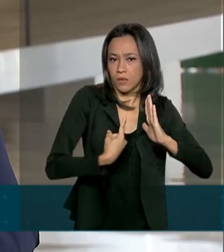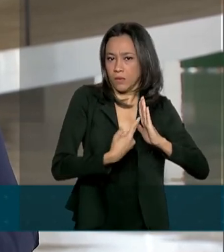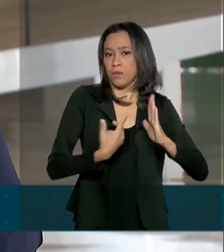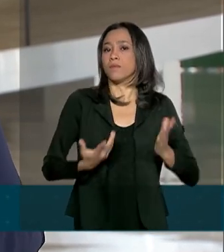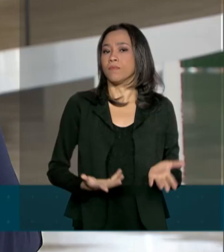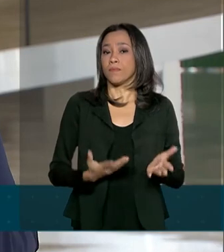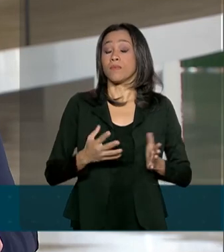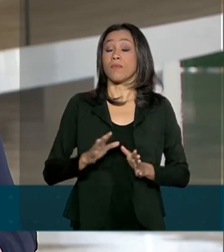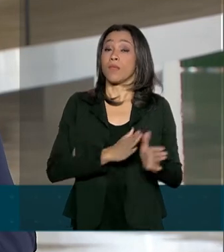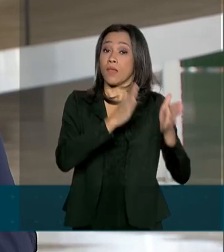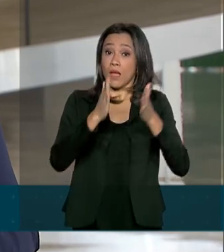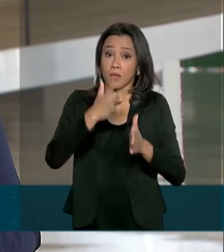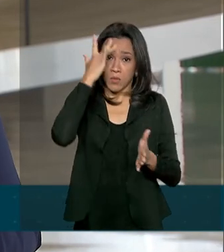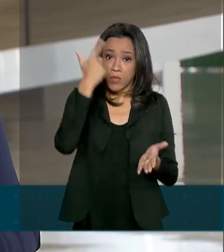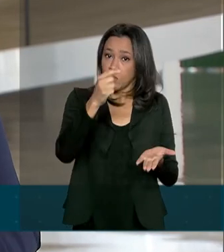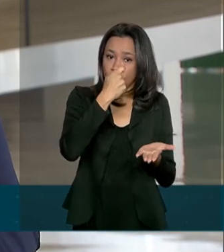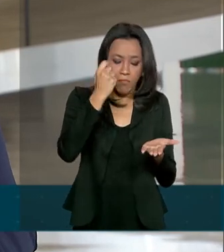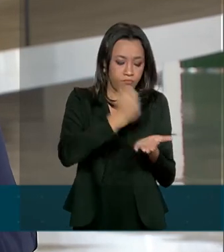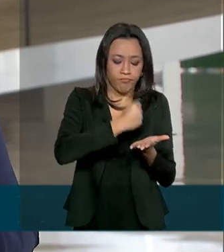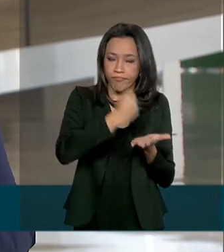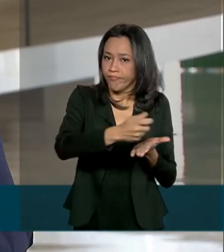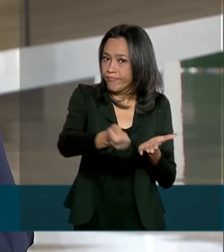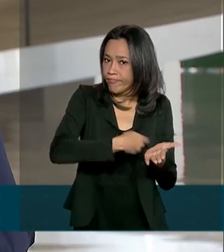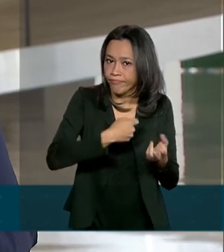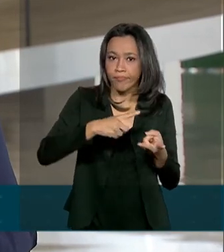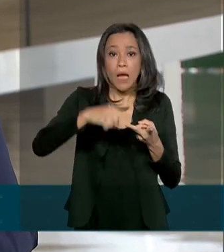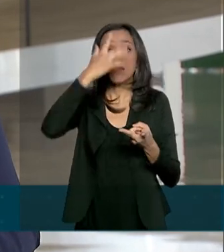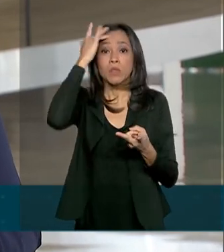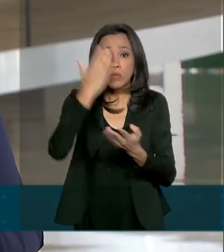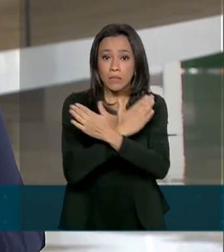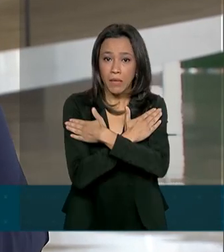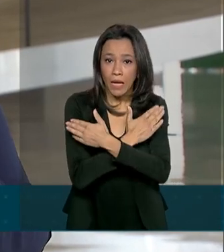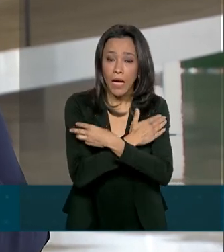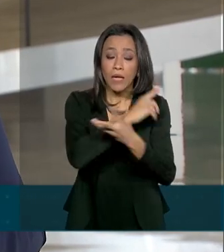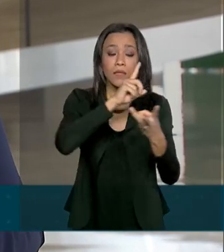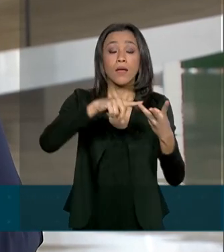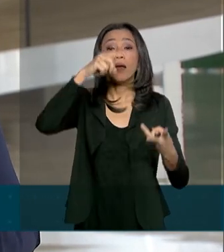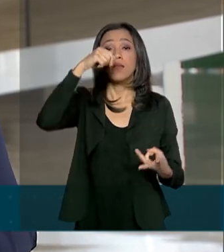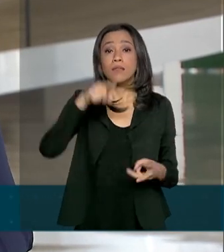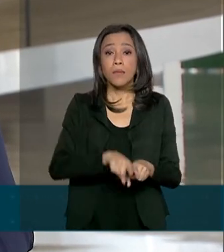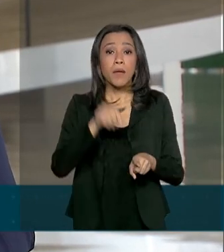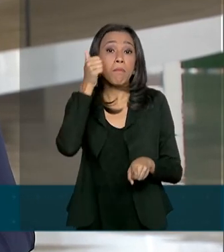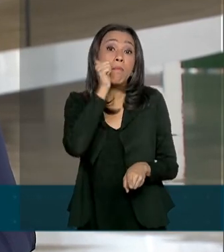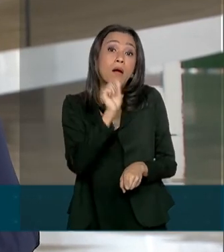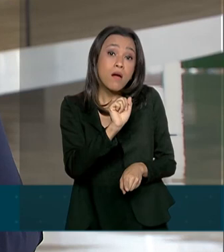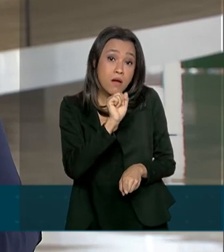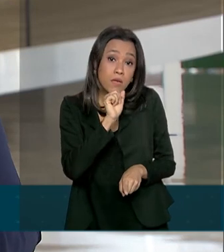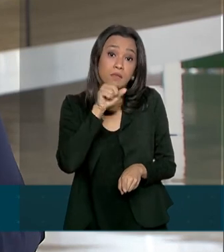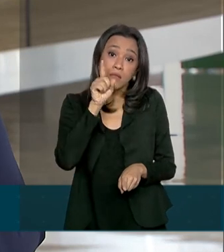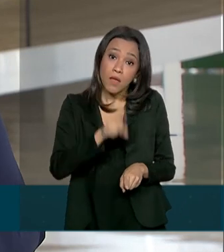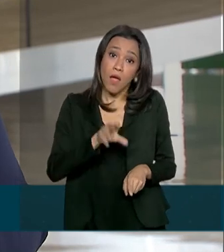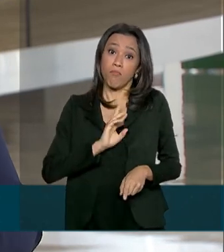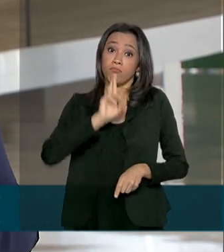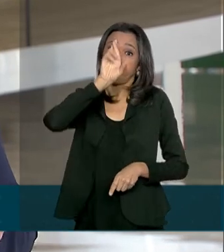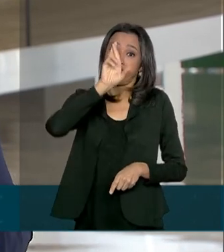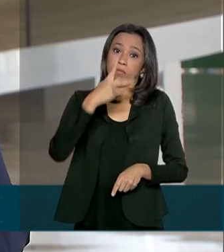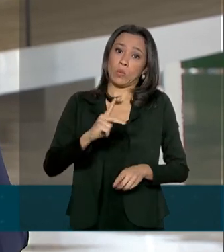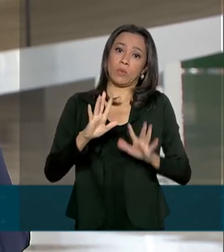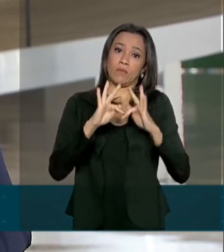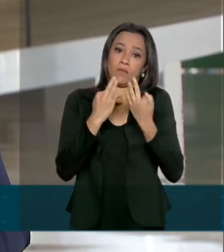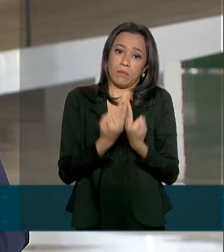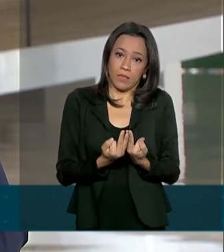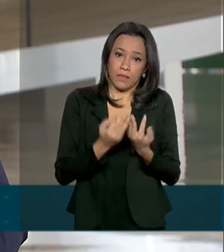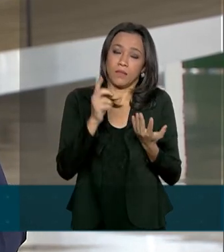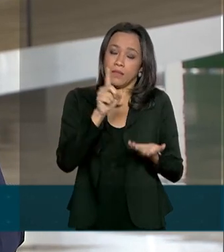Os trabalhadores informais, as pessoas que estão desempregadas, e também aquelas mães que estão à frente de suas famílias, estão nos grupos que